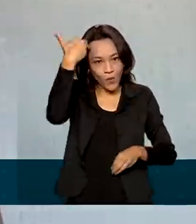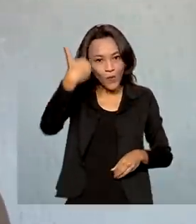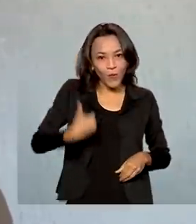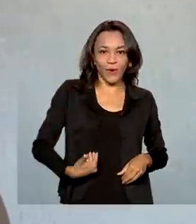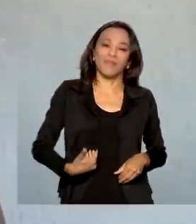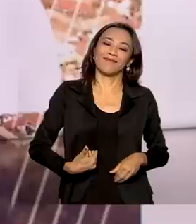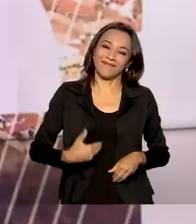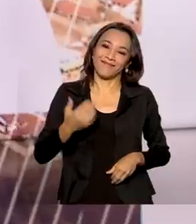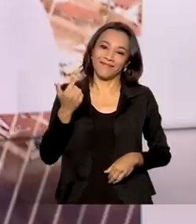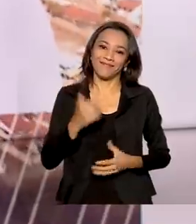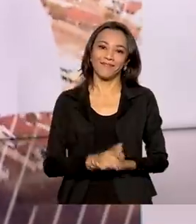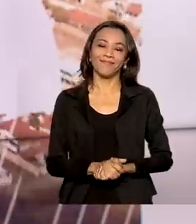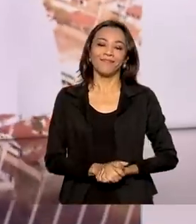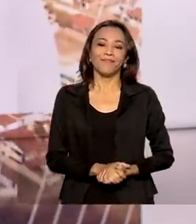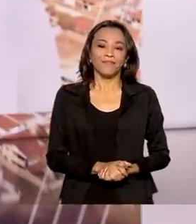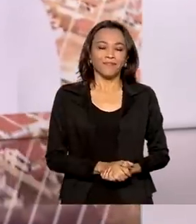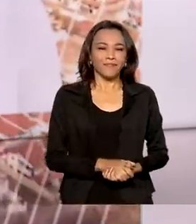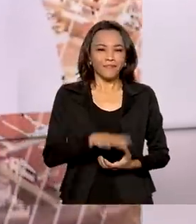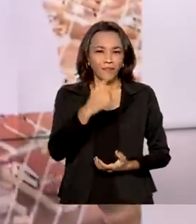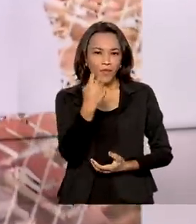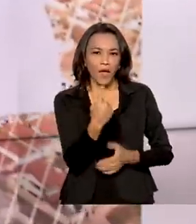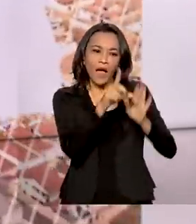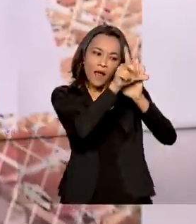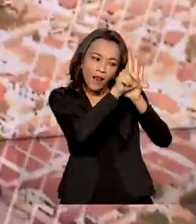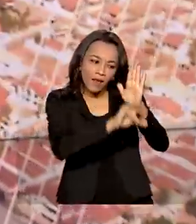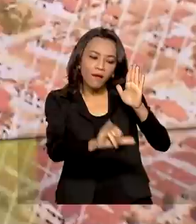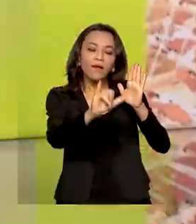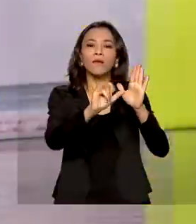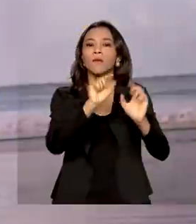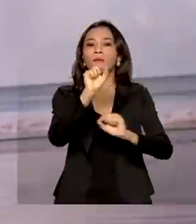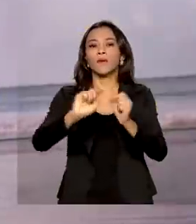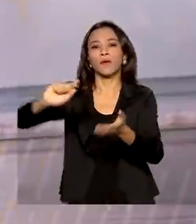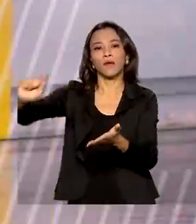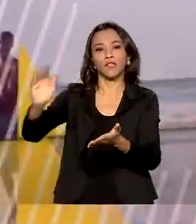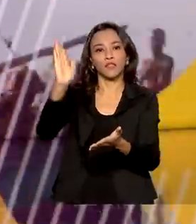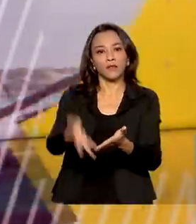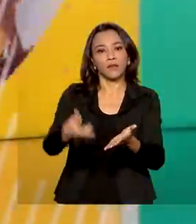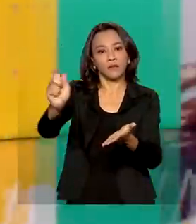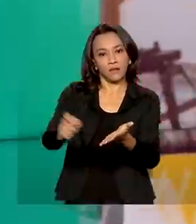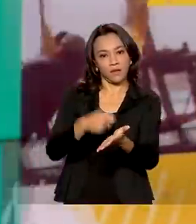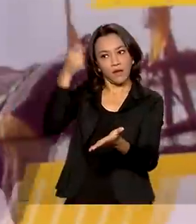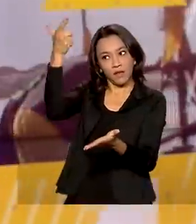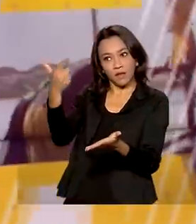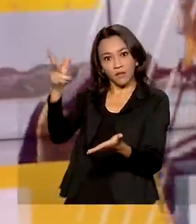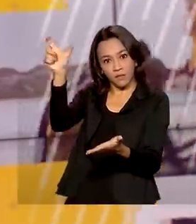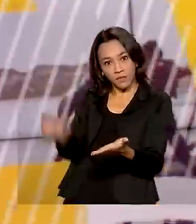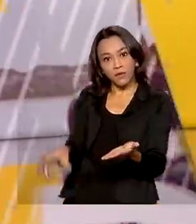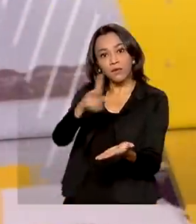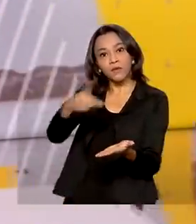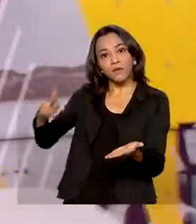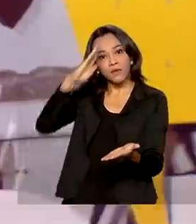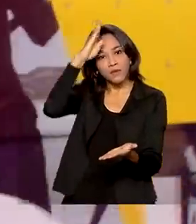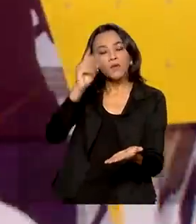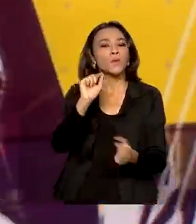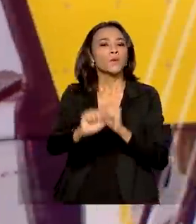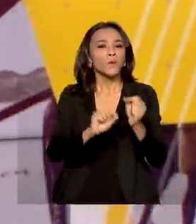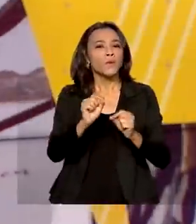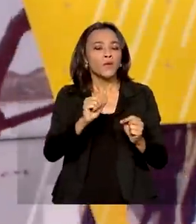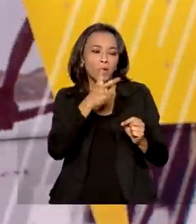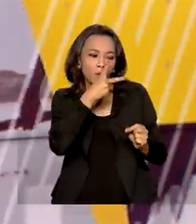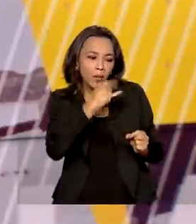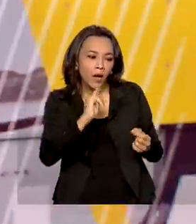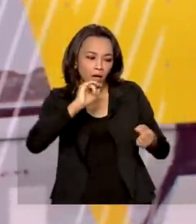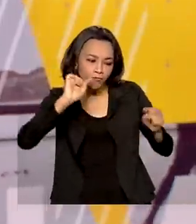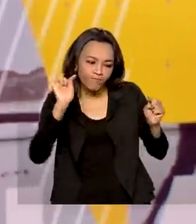uma doadora. Uma lei sancionada pelo presidente Jair Bolsonaro garante o reconhecimento de paternidade para quem